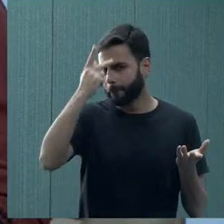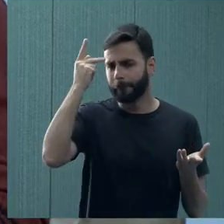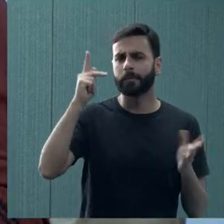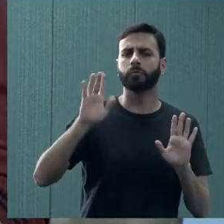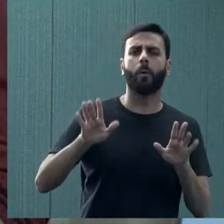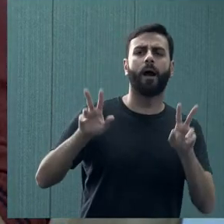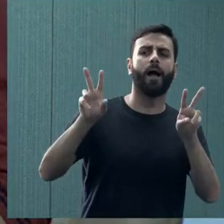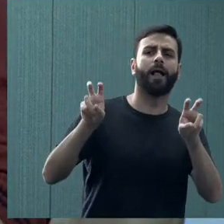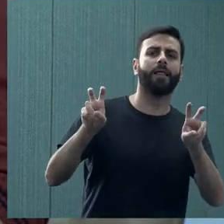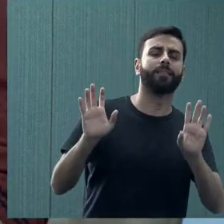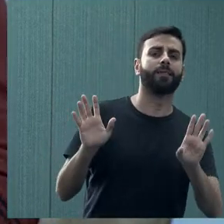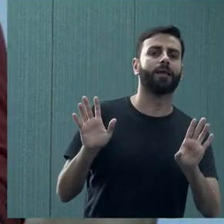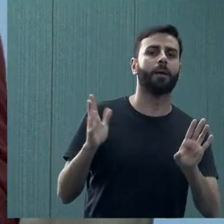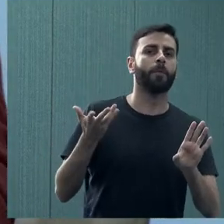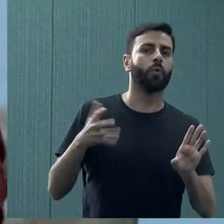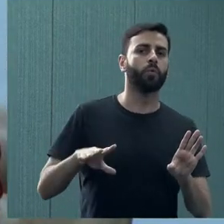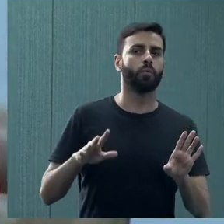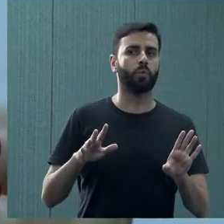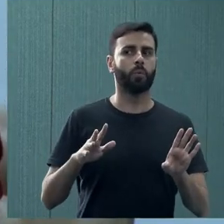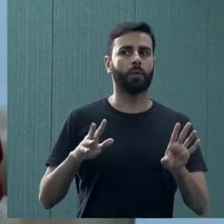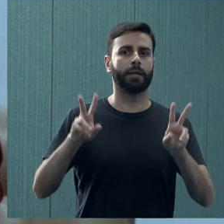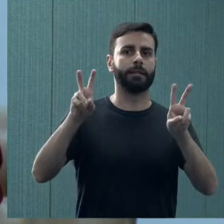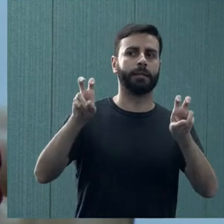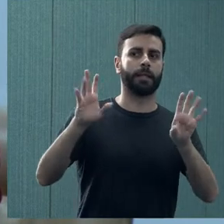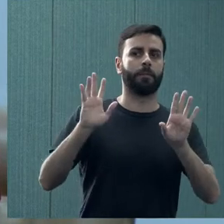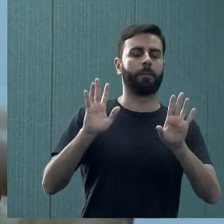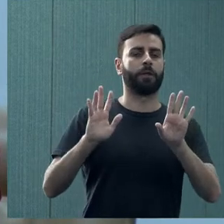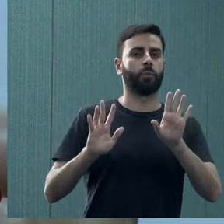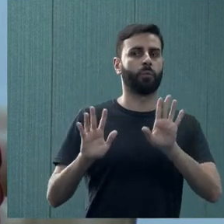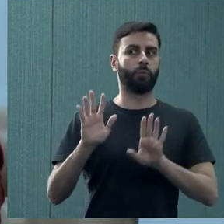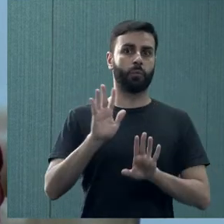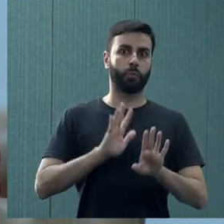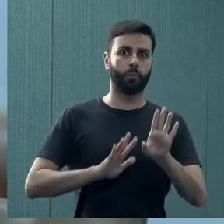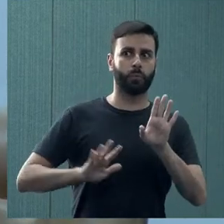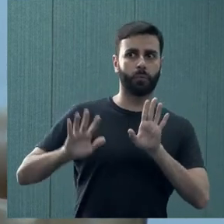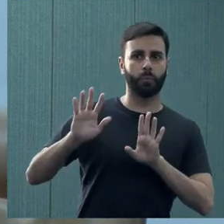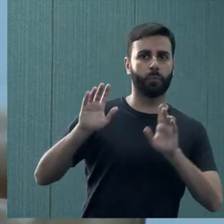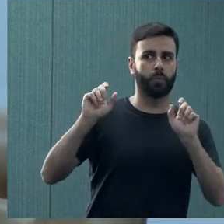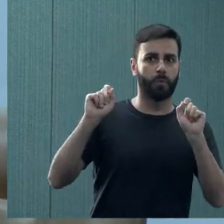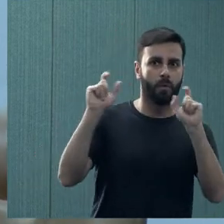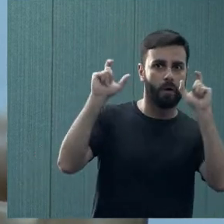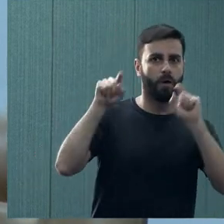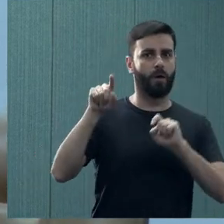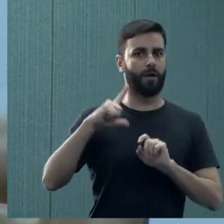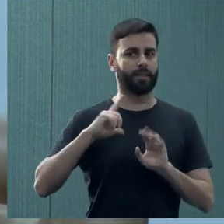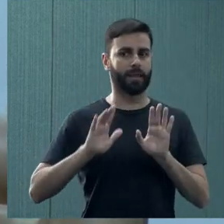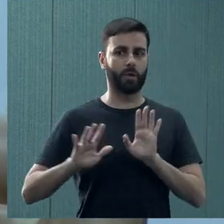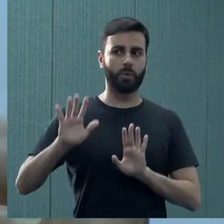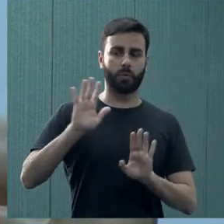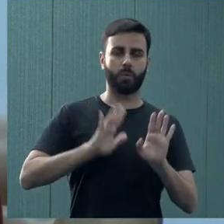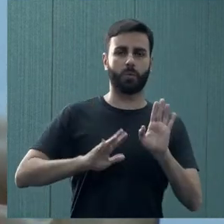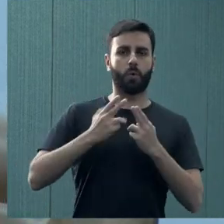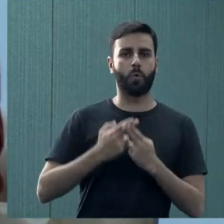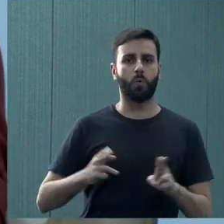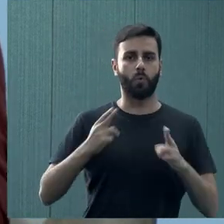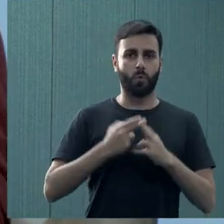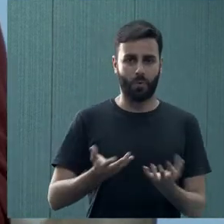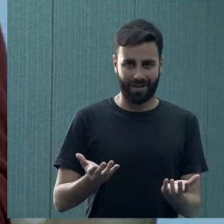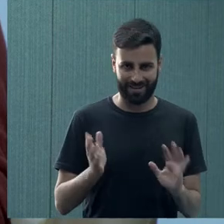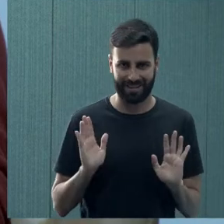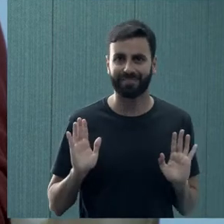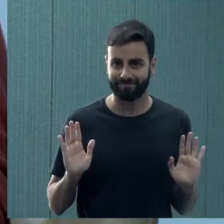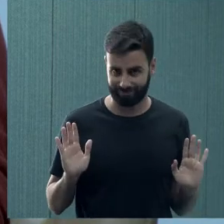as pessoas não querem envolver em pontos que são um pouco polêmicos e que afetam a todos.